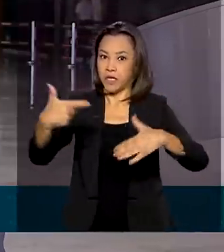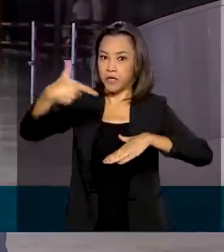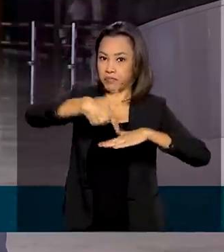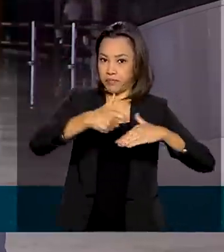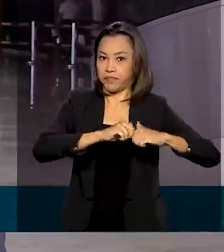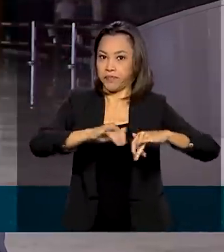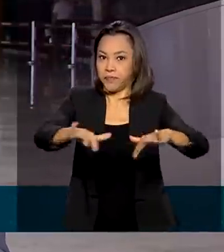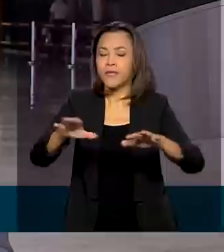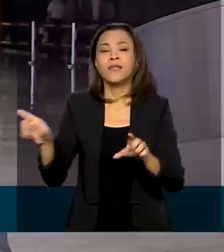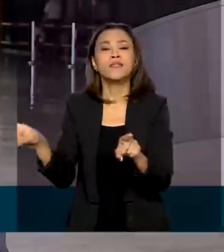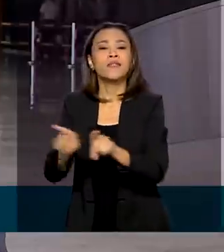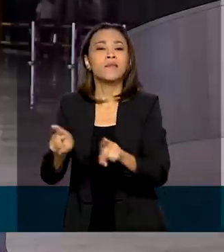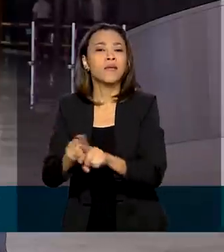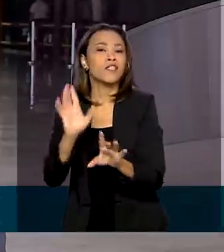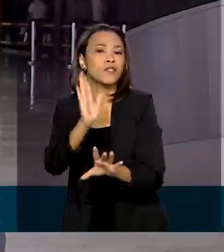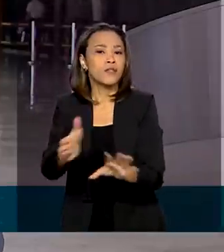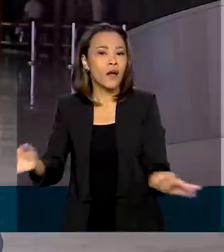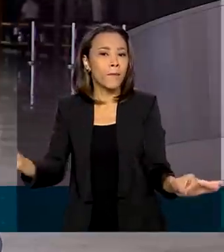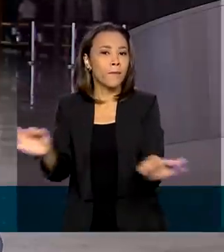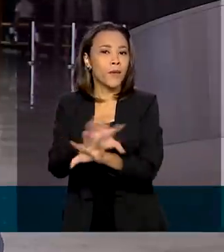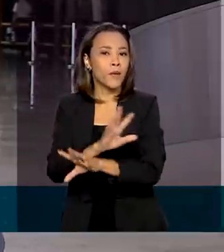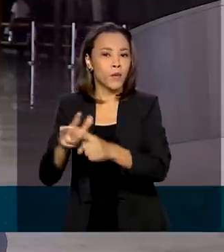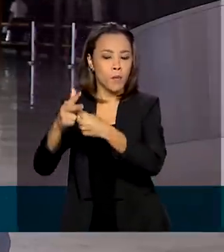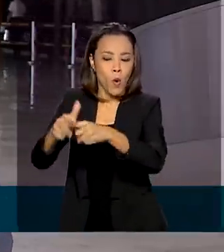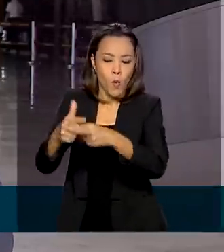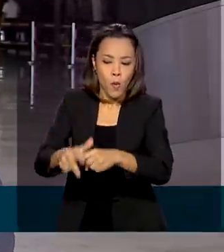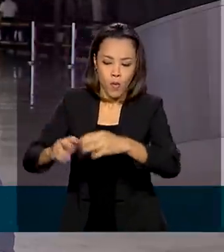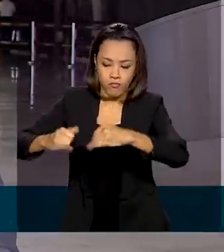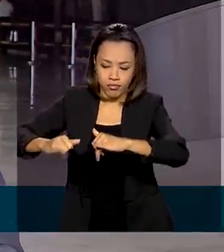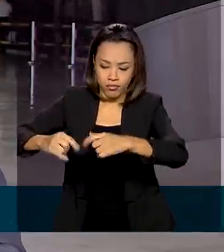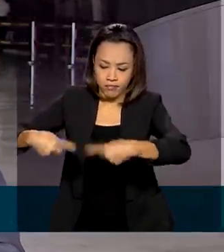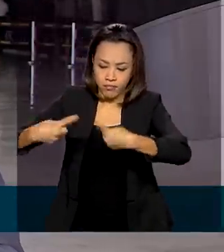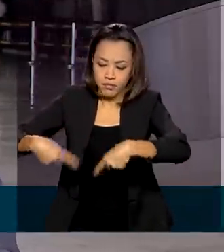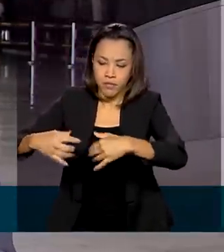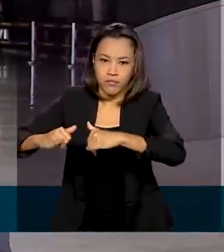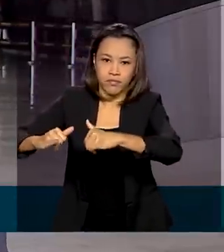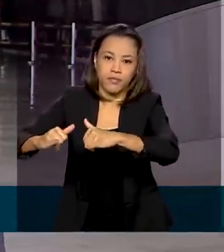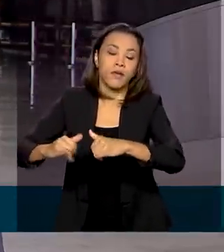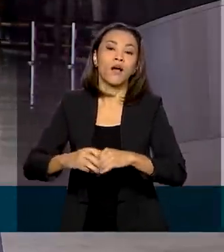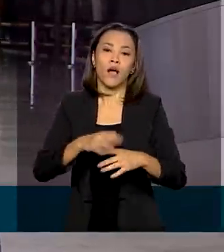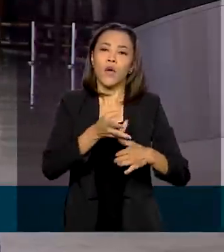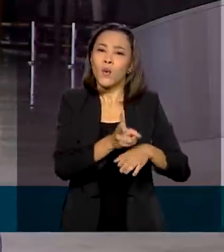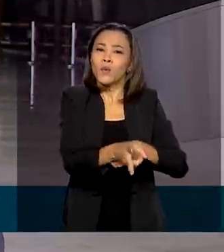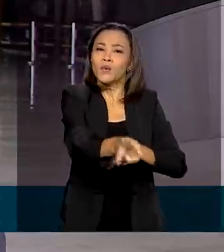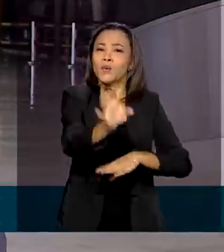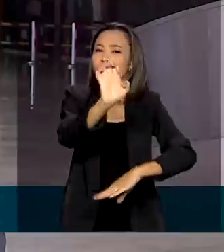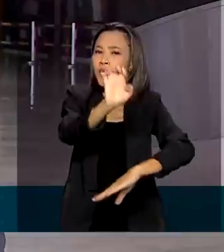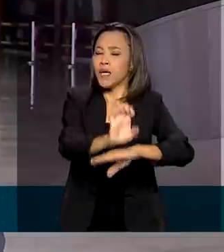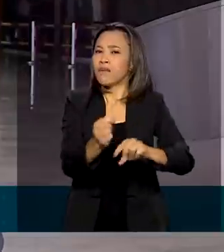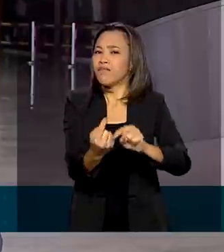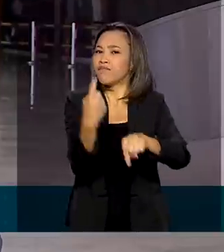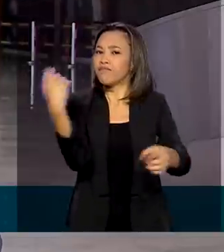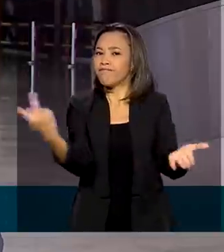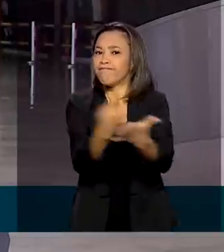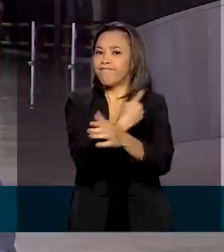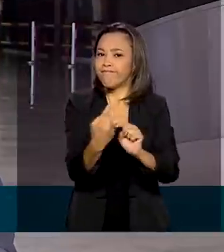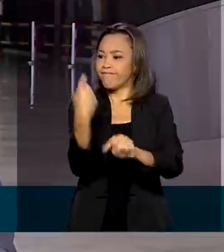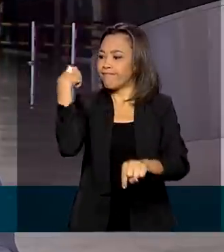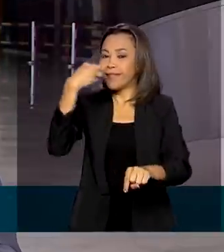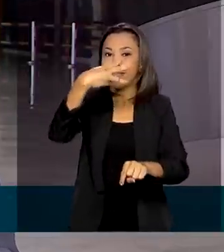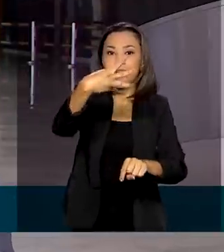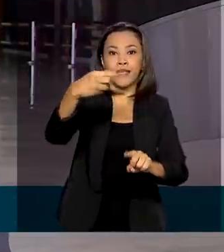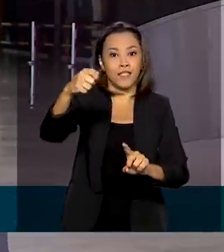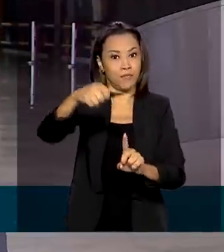também foi concluída a preparação de um dos transformadores. O Amapá segue com falta de energia desde o dia 3 de novembro. E para